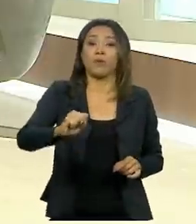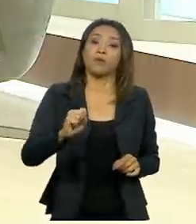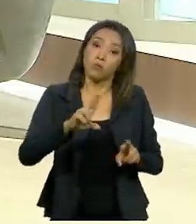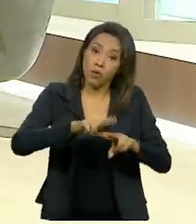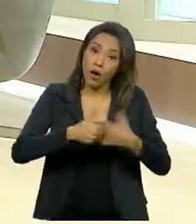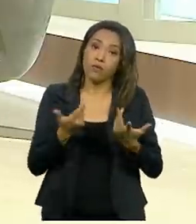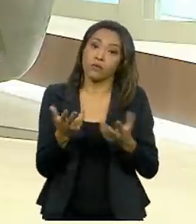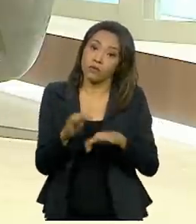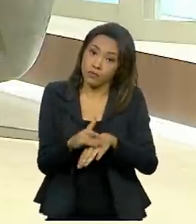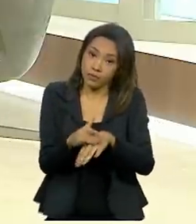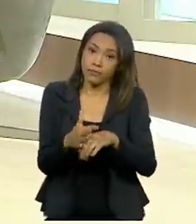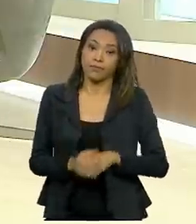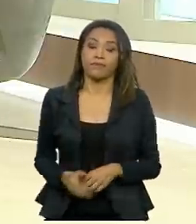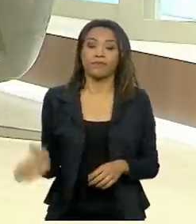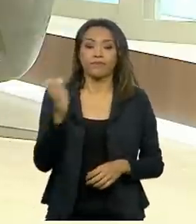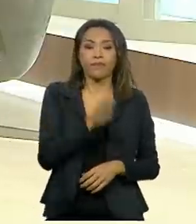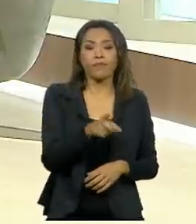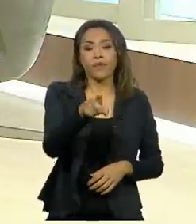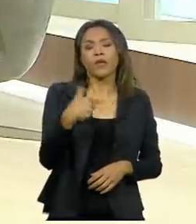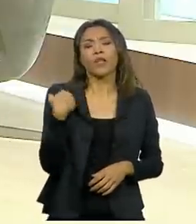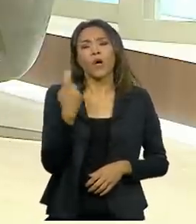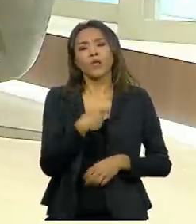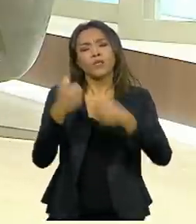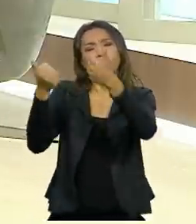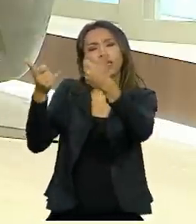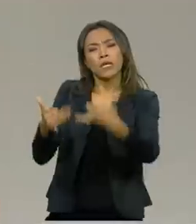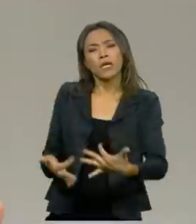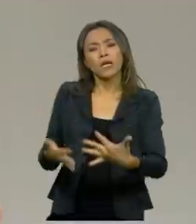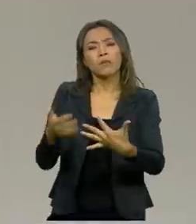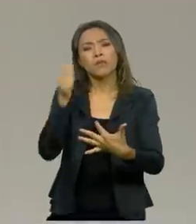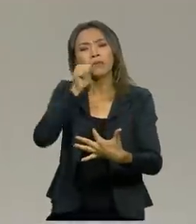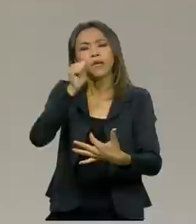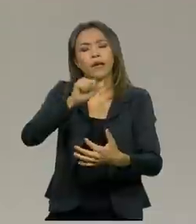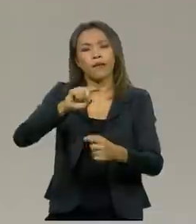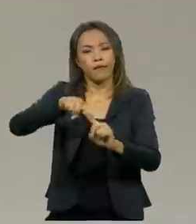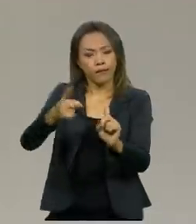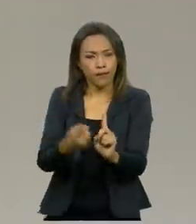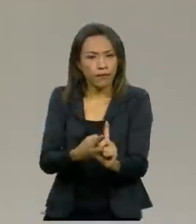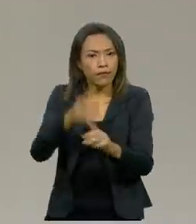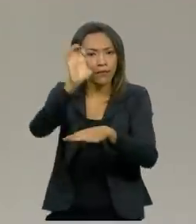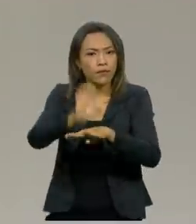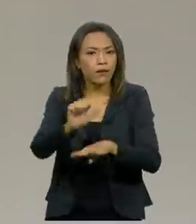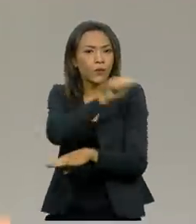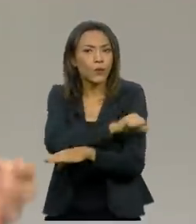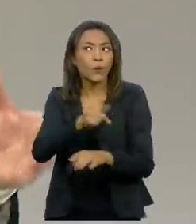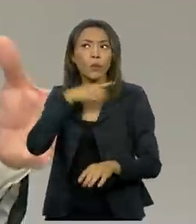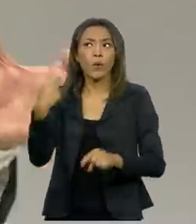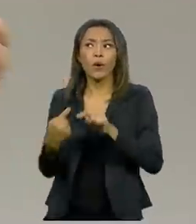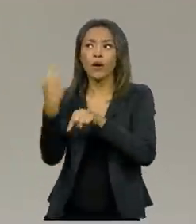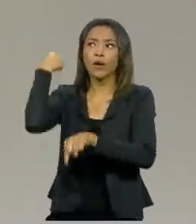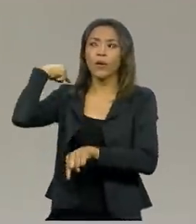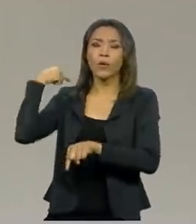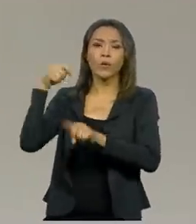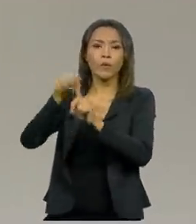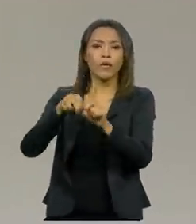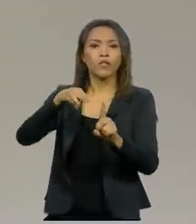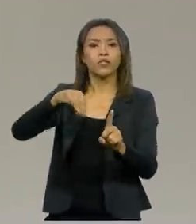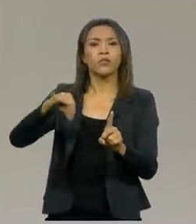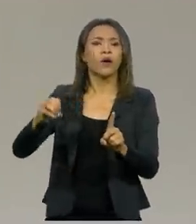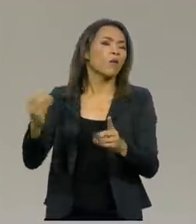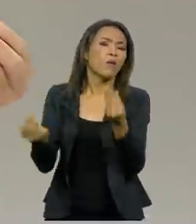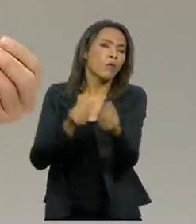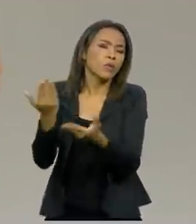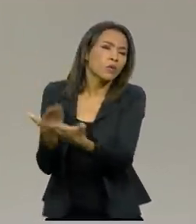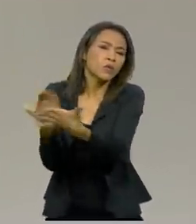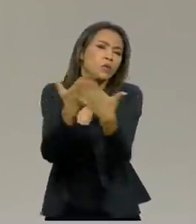relatamos aqui o caso adverso dessa grávida no Rio de Janeiro, que veio a óbito no começo de maio. E como é que está esse estudo,